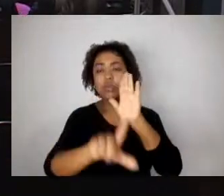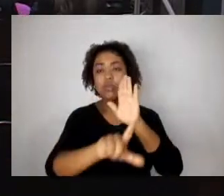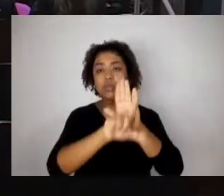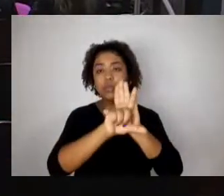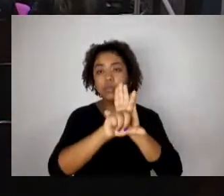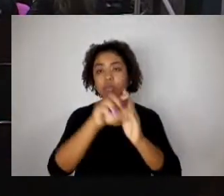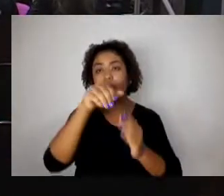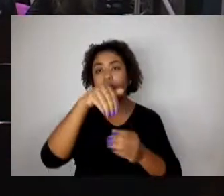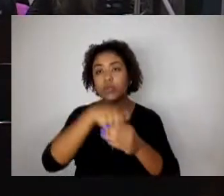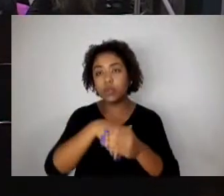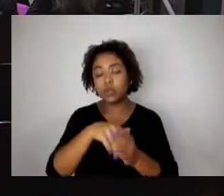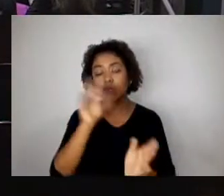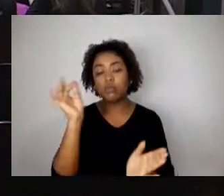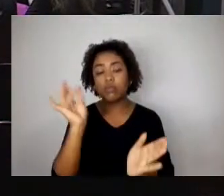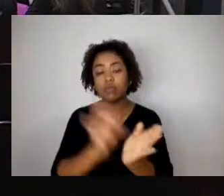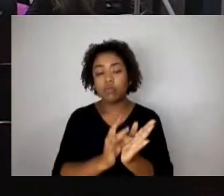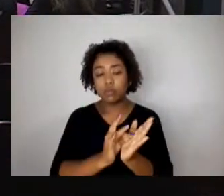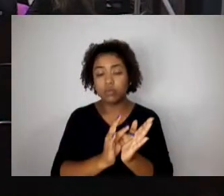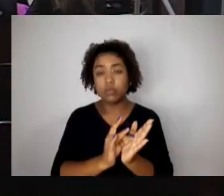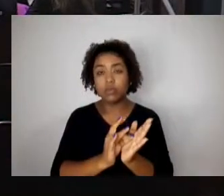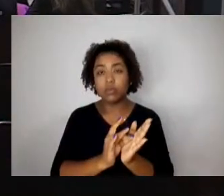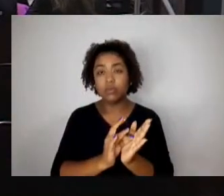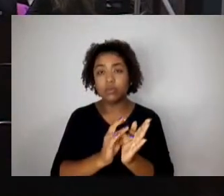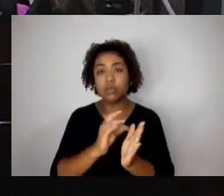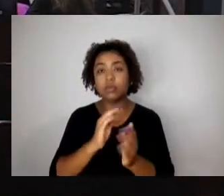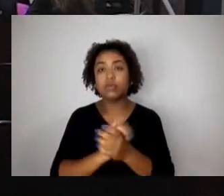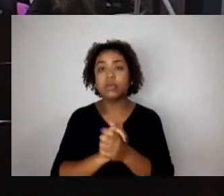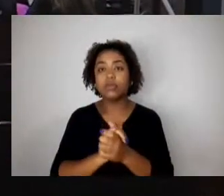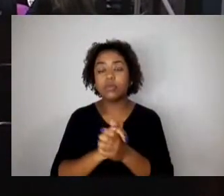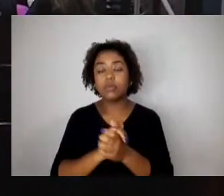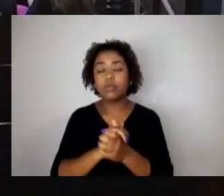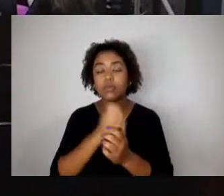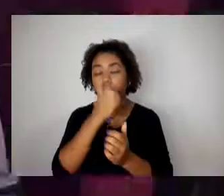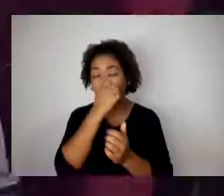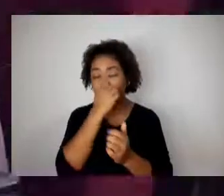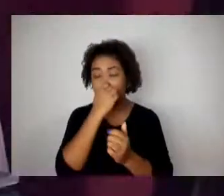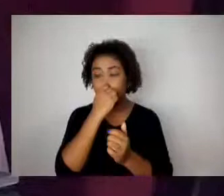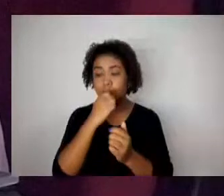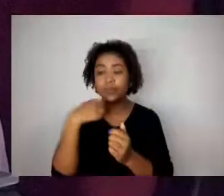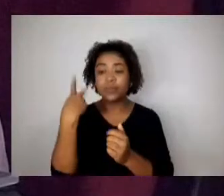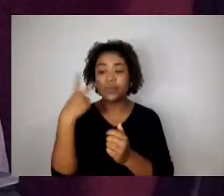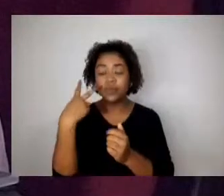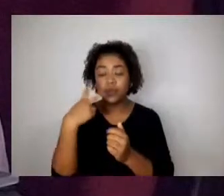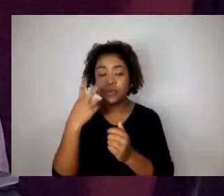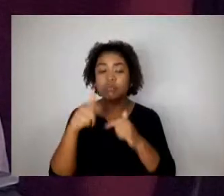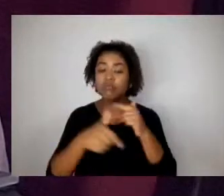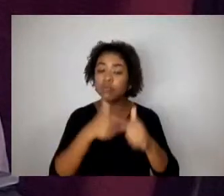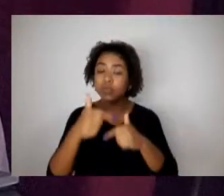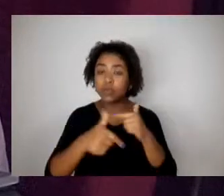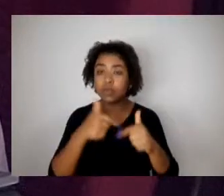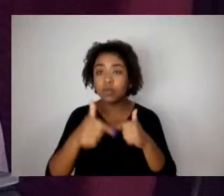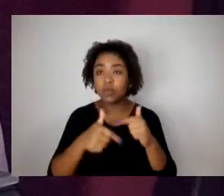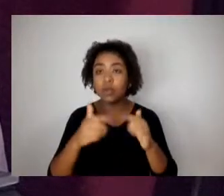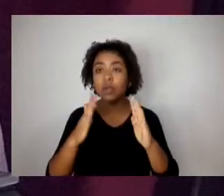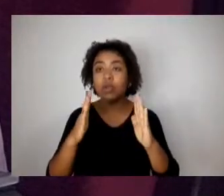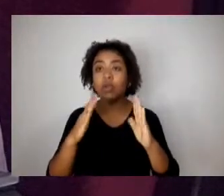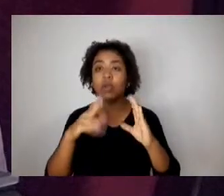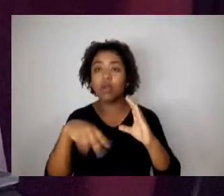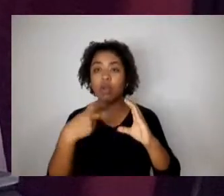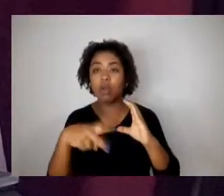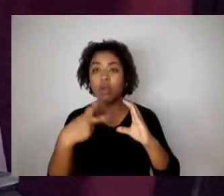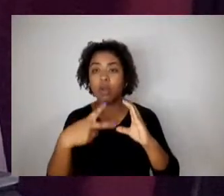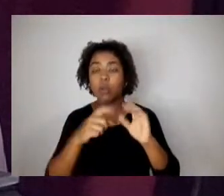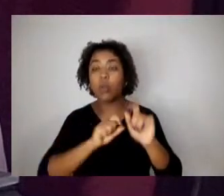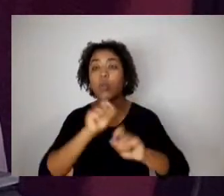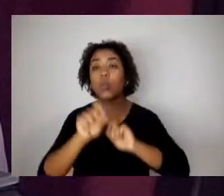vereador fez o trabalho que tinha que ser feito, a casa apreciou. O que acontece aqui é que nós não podemos travar